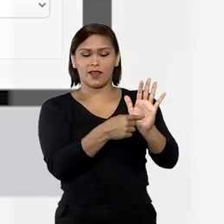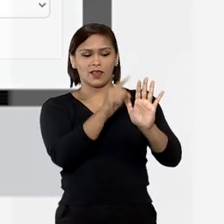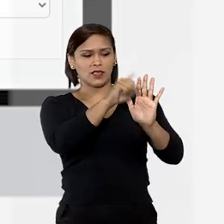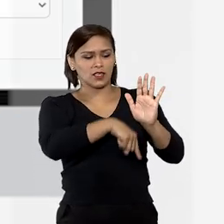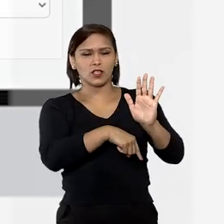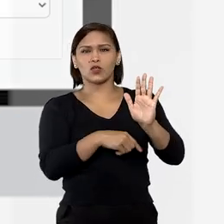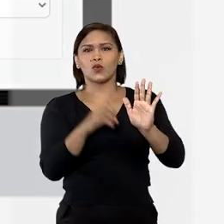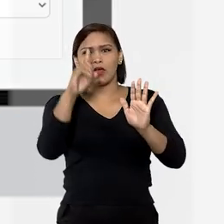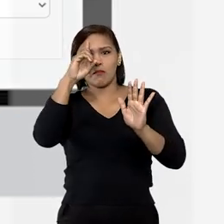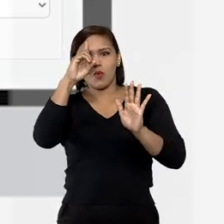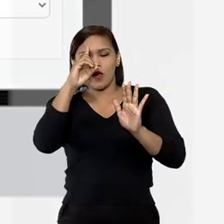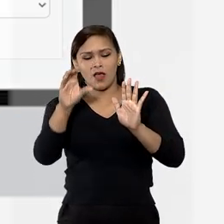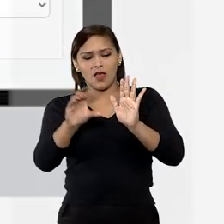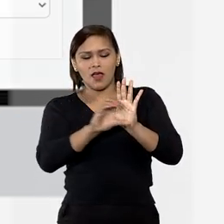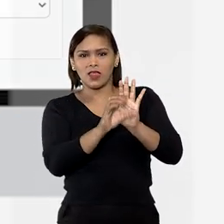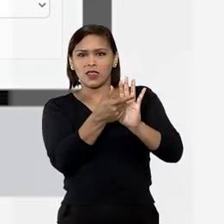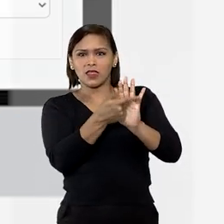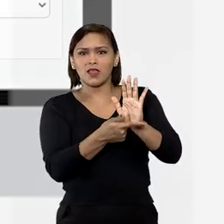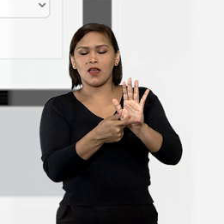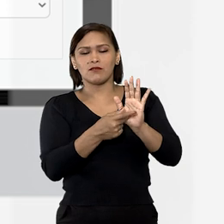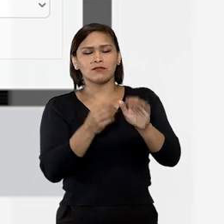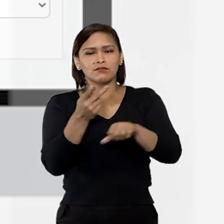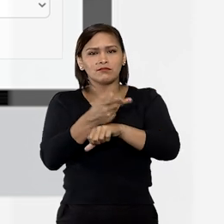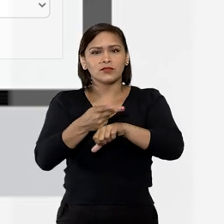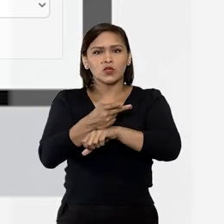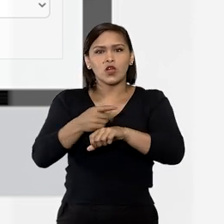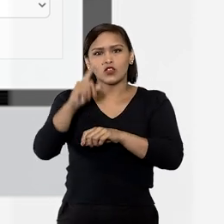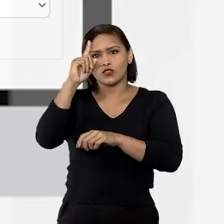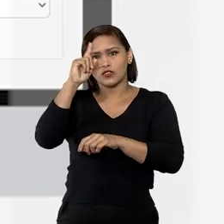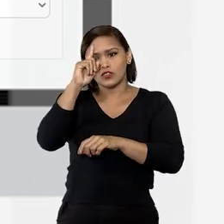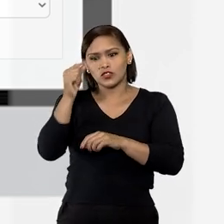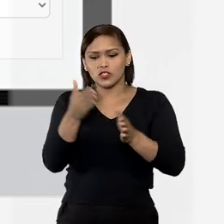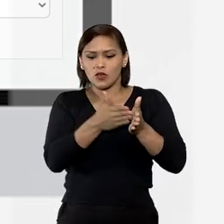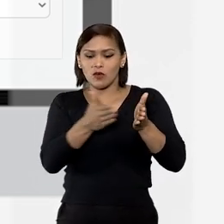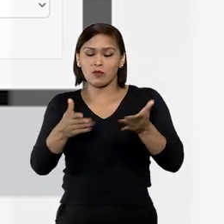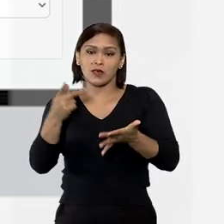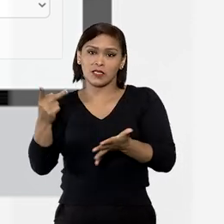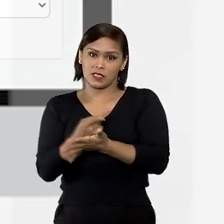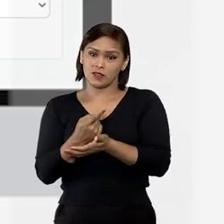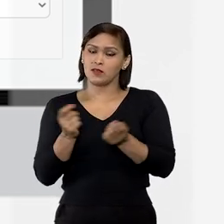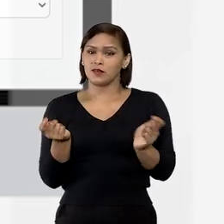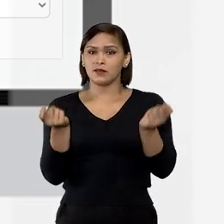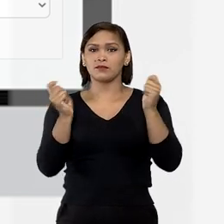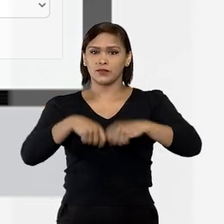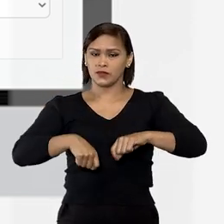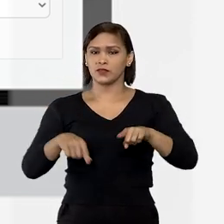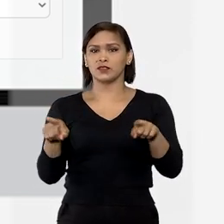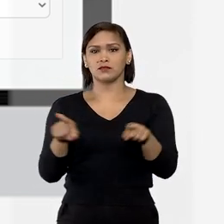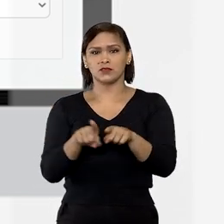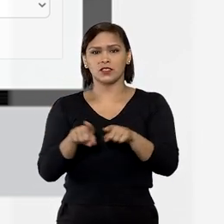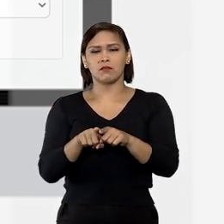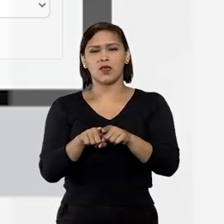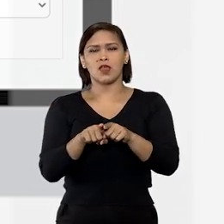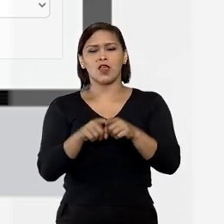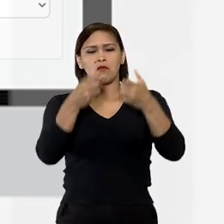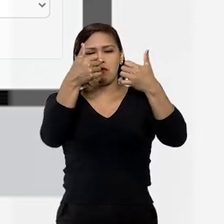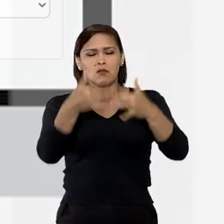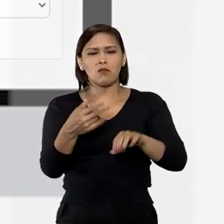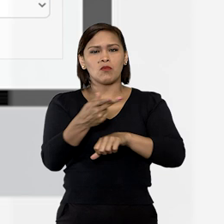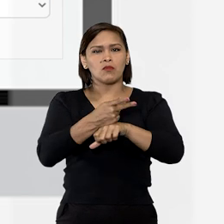Aqui, no campo Data, você faz a busca por dia ou período, sendo possível ainda